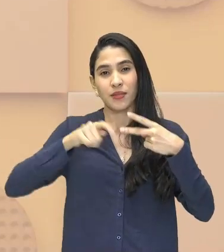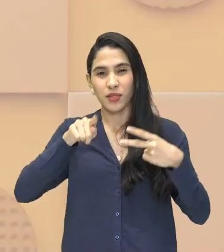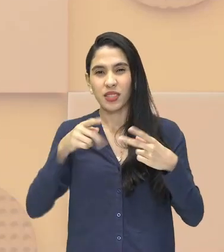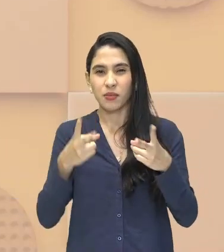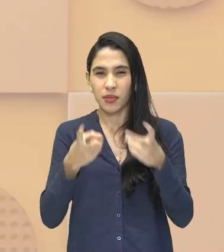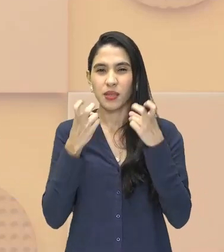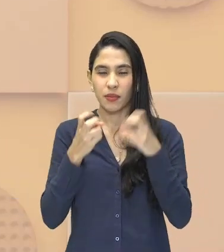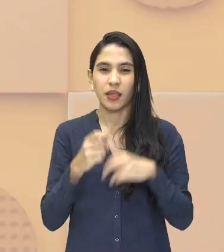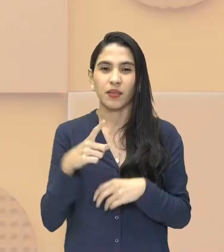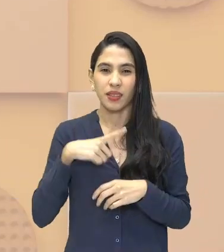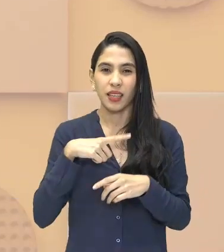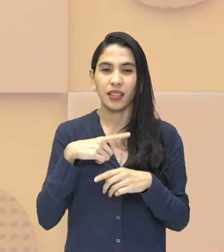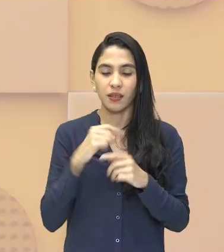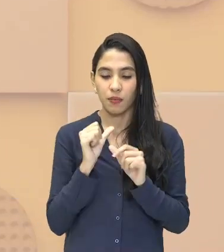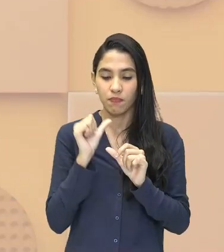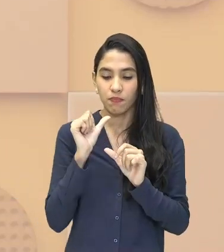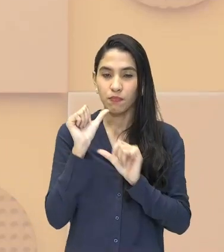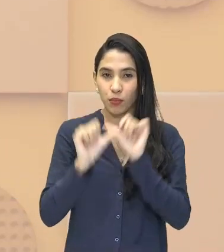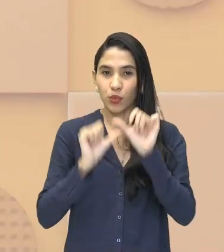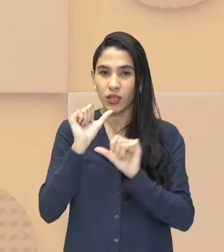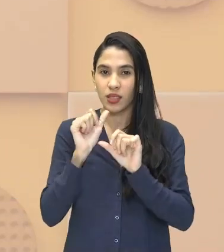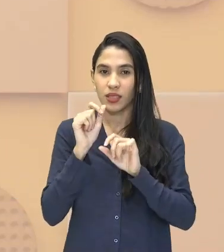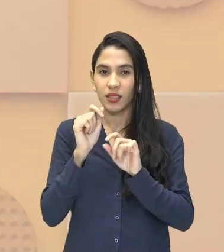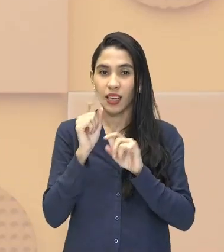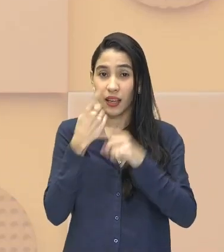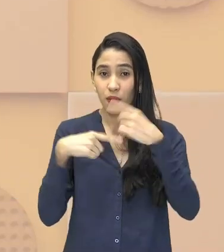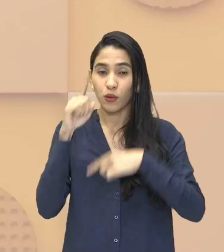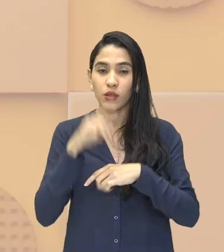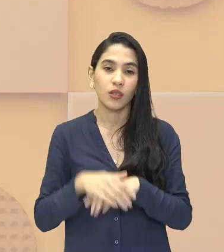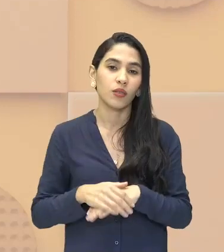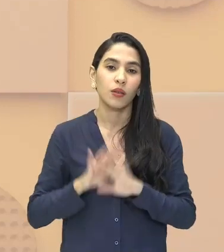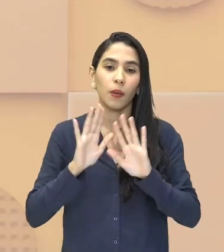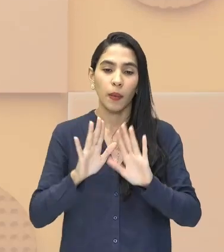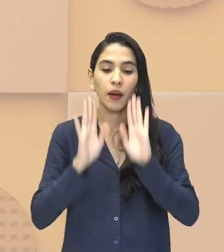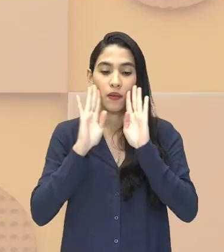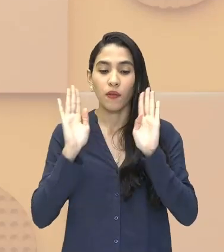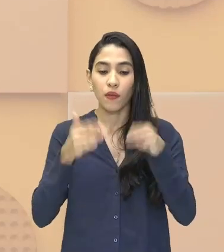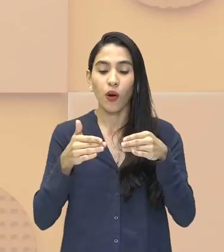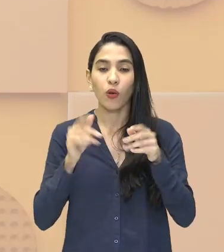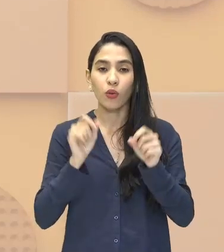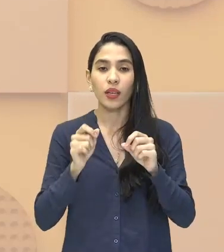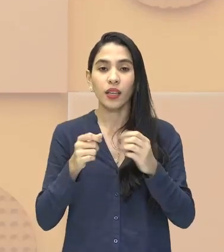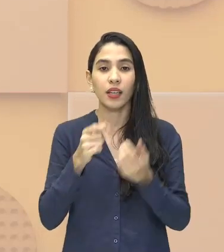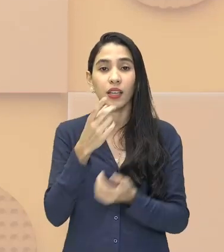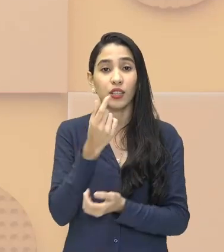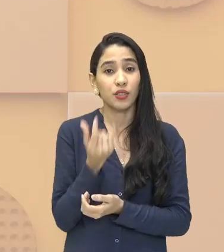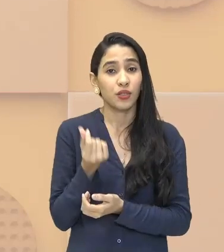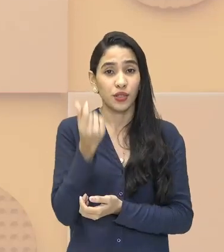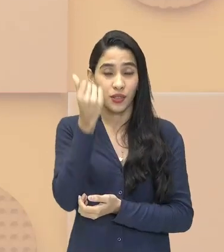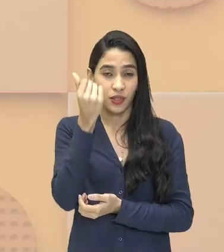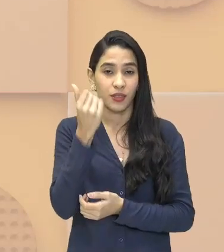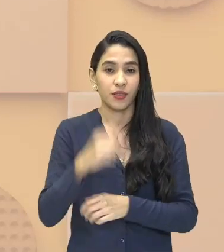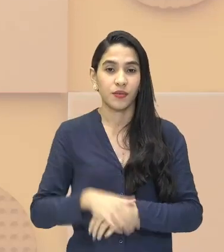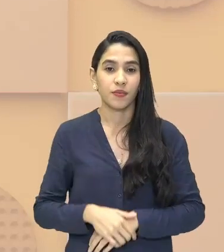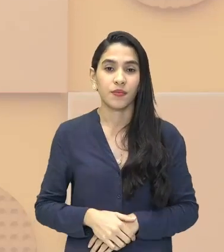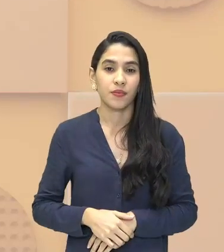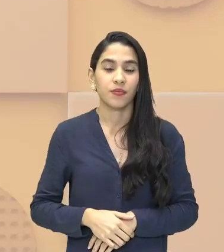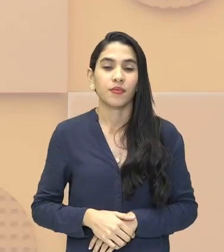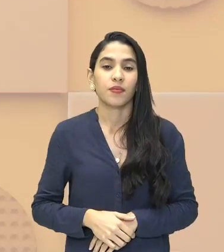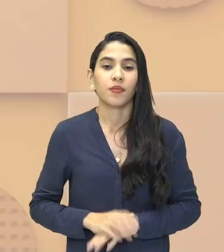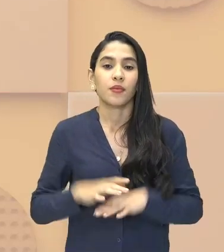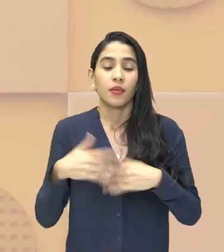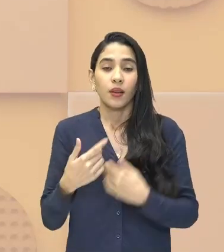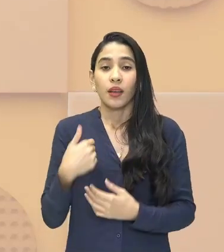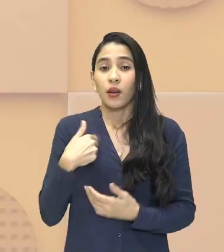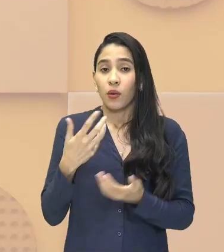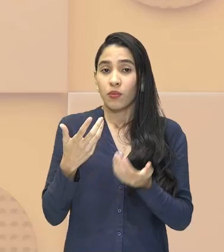aí que eu tenho uma evolução do sistema monetário. Mas tudo gira em torno do quê? Do dinheiro, do capital. Então, para eu